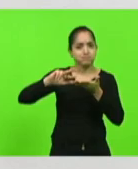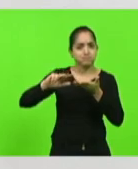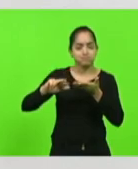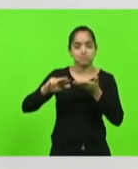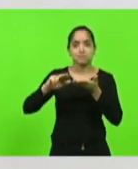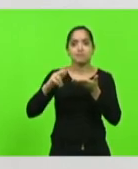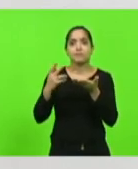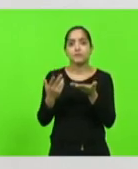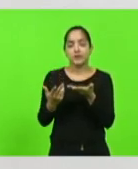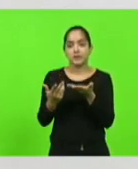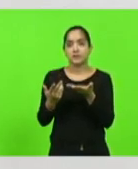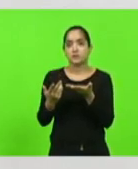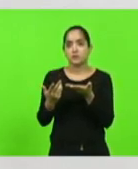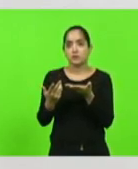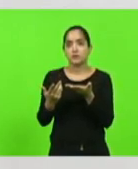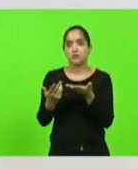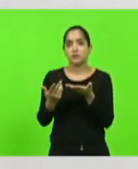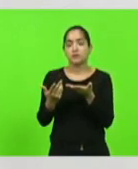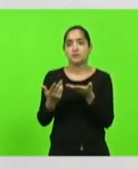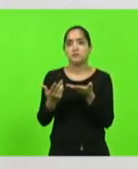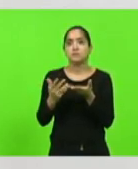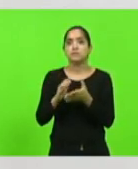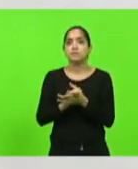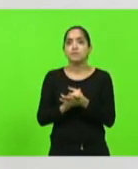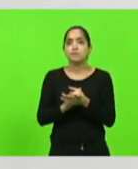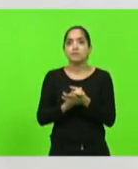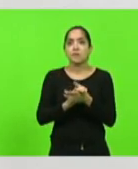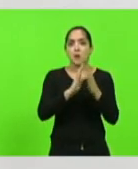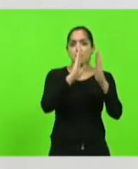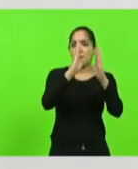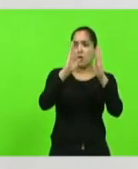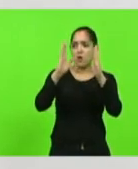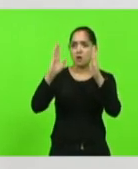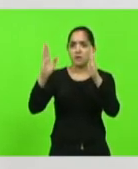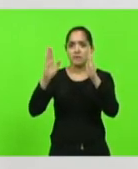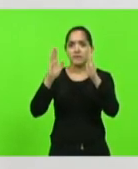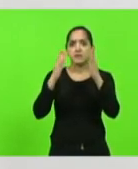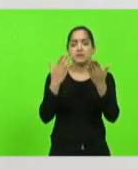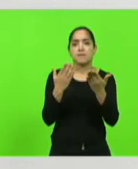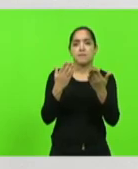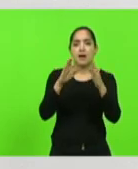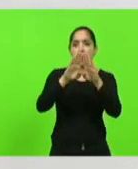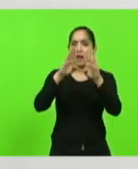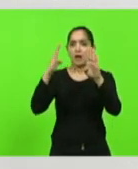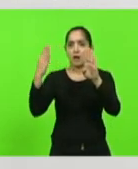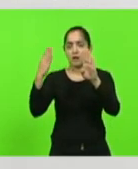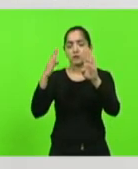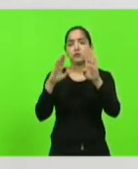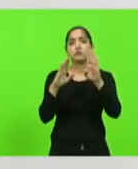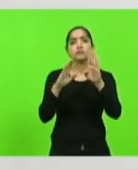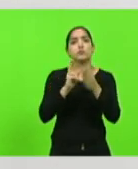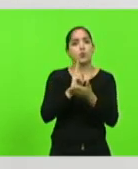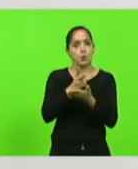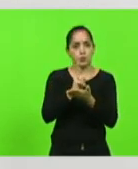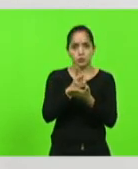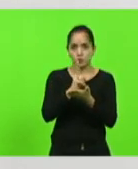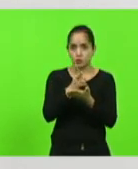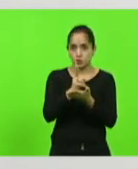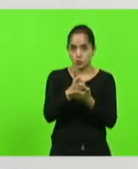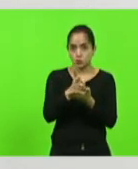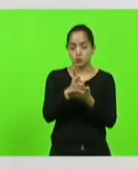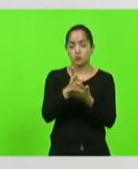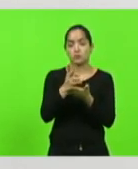estor de móveis muito forte continua sendo uma grande